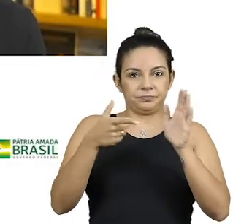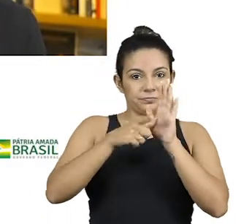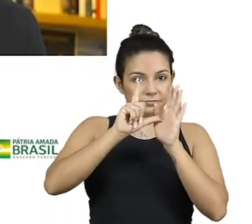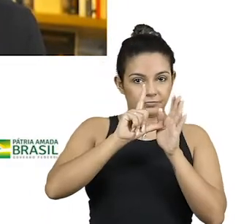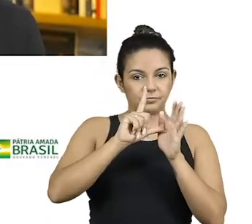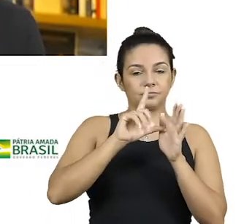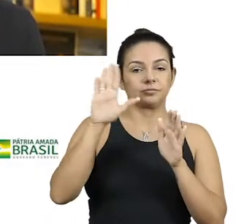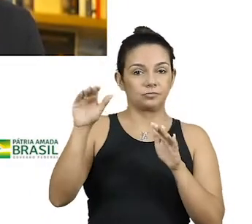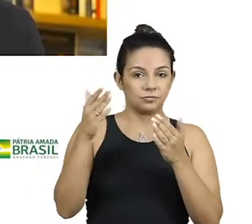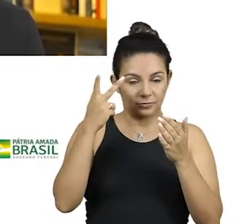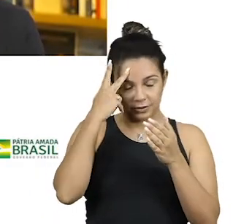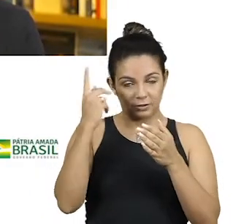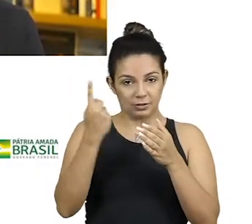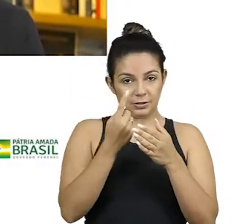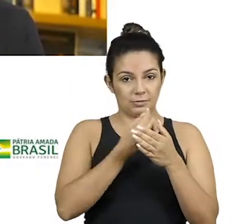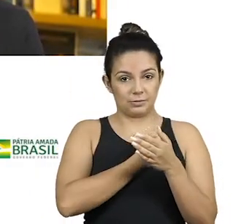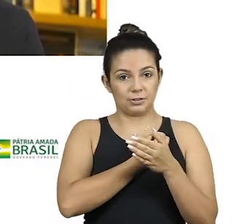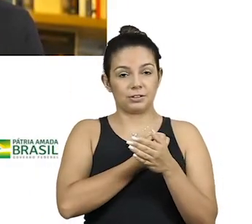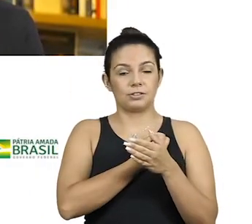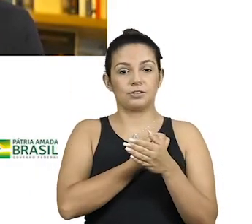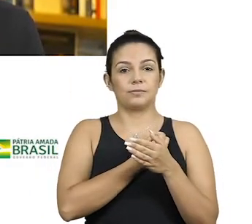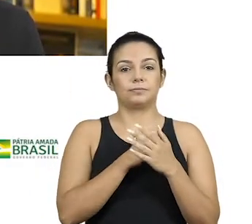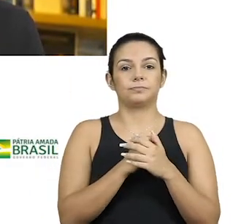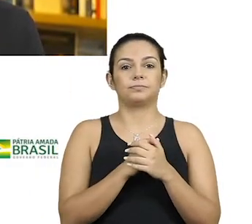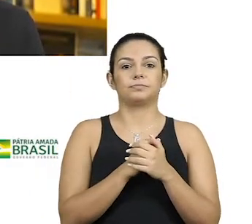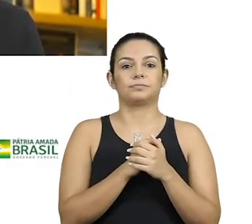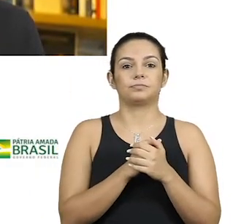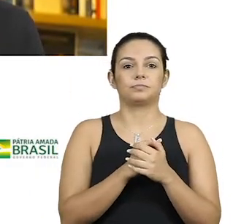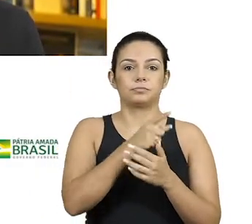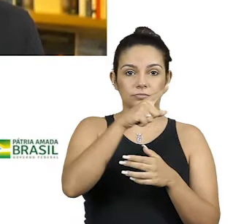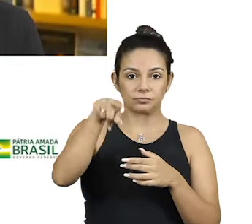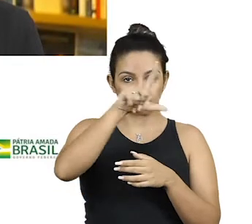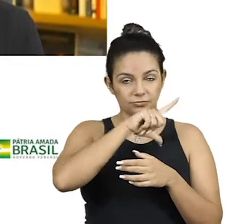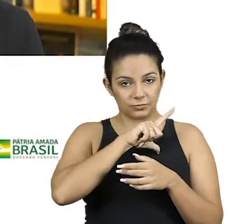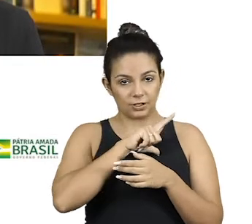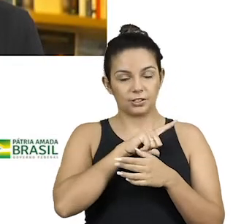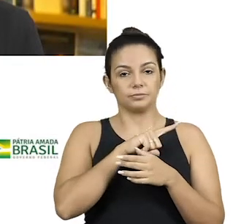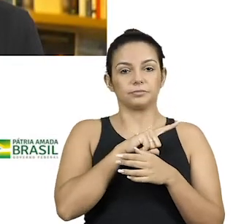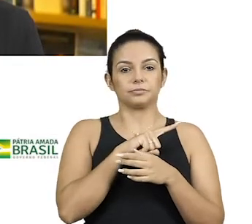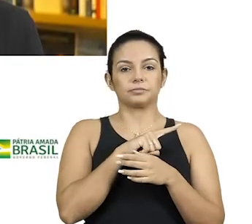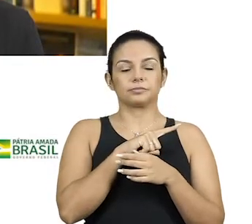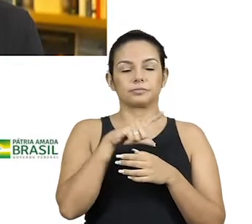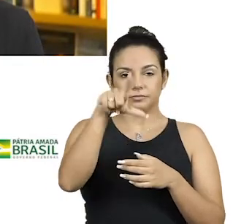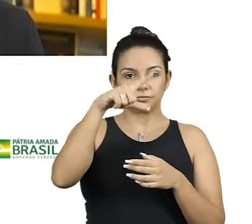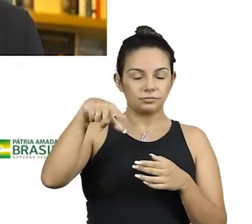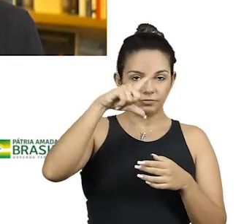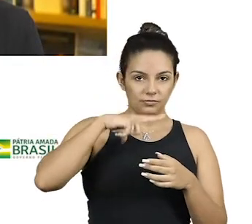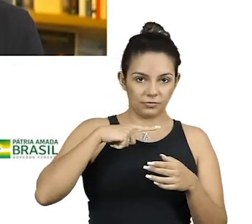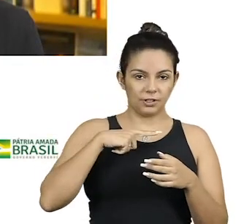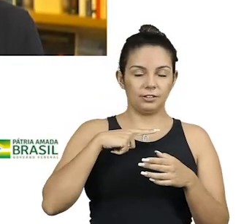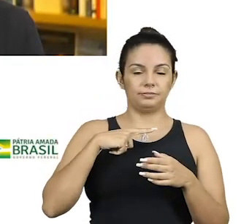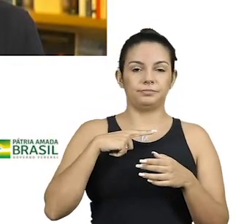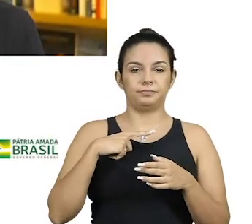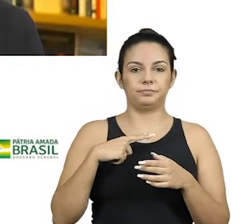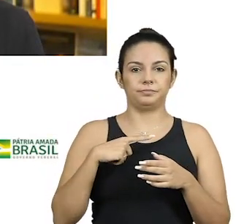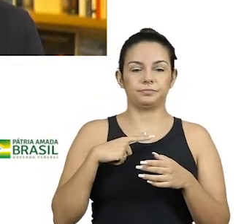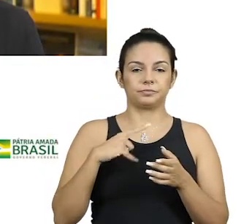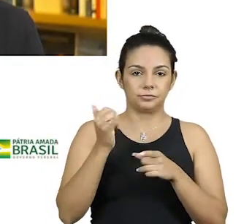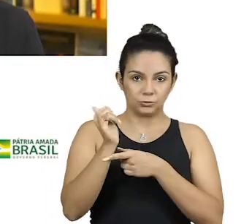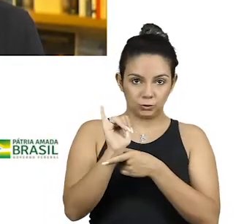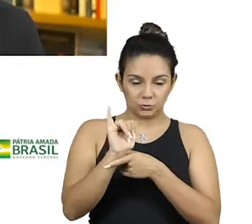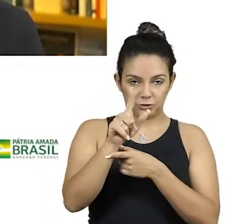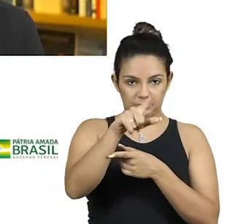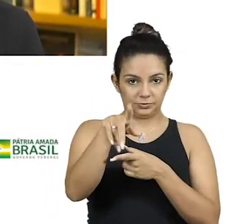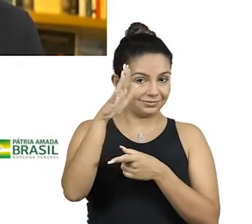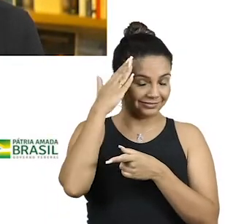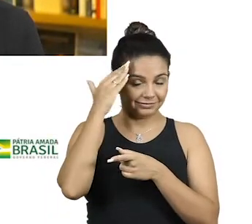dessa vez eu chamei o Bial para participar da abertura, mas é o seguinte, vocês que estão aí, estão naturalmente na plataforma do YouTube... O